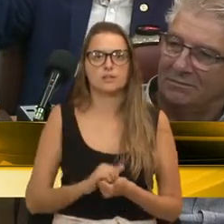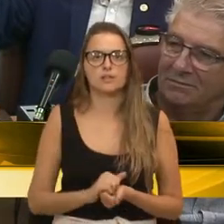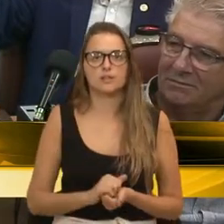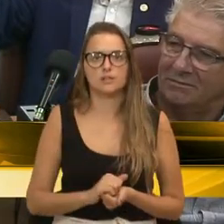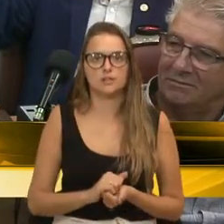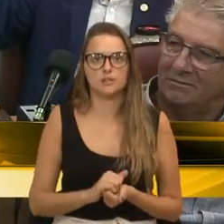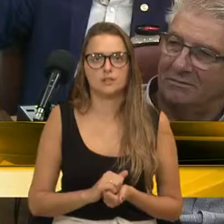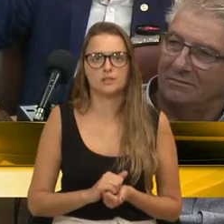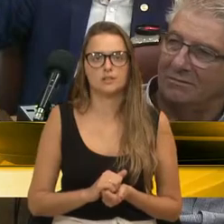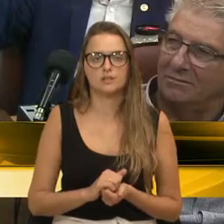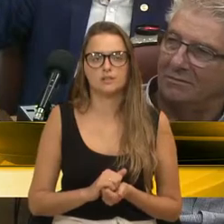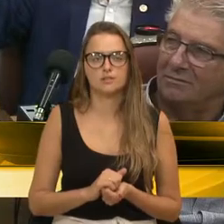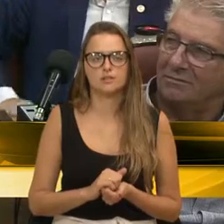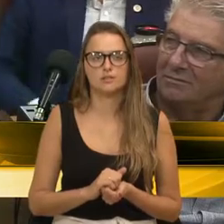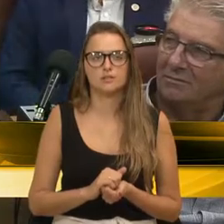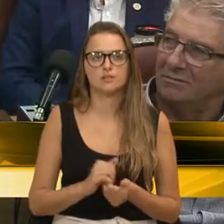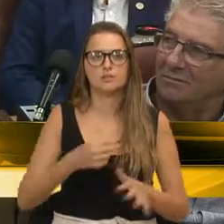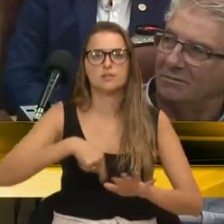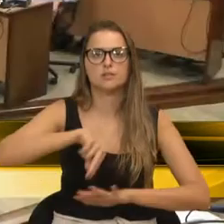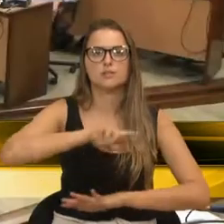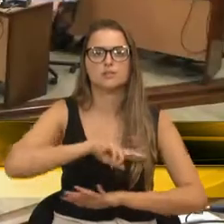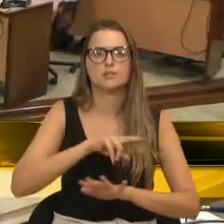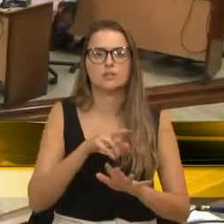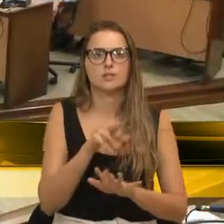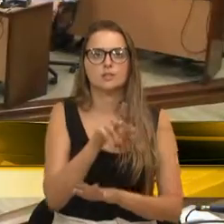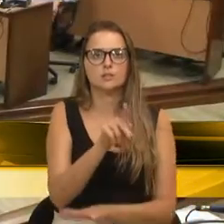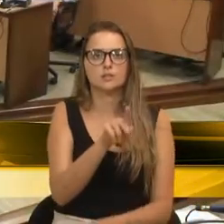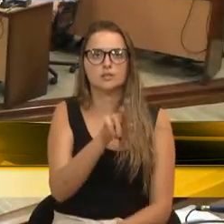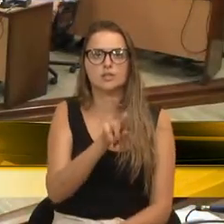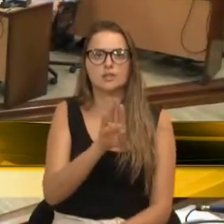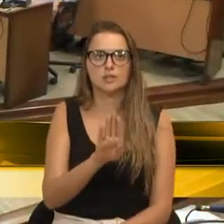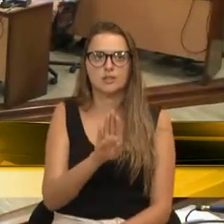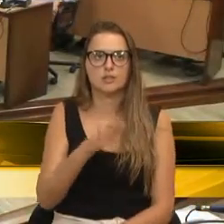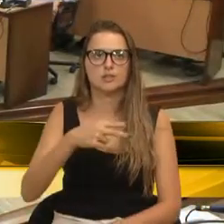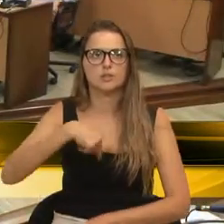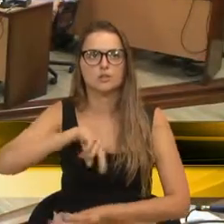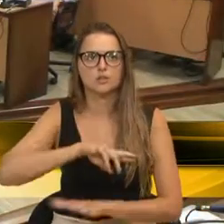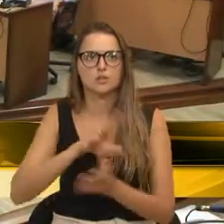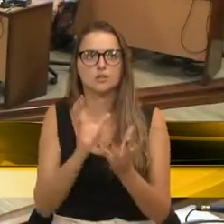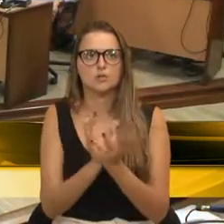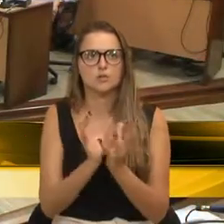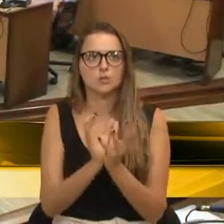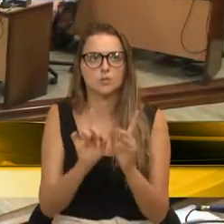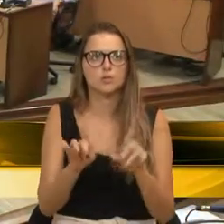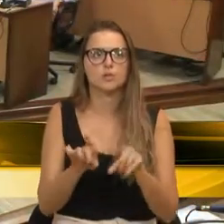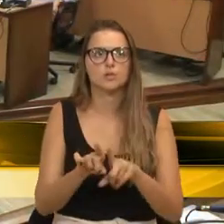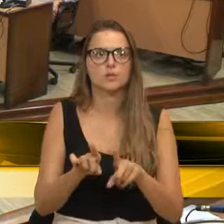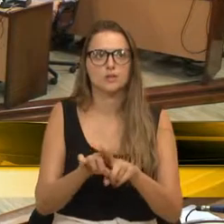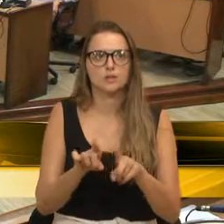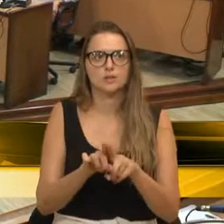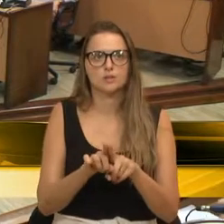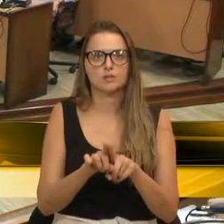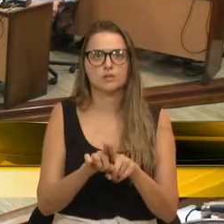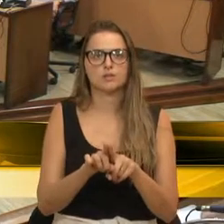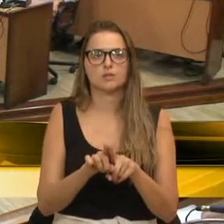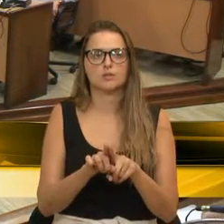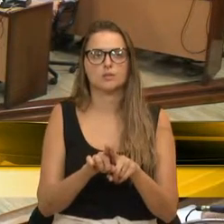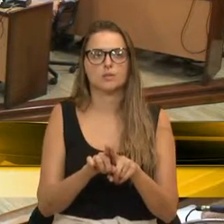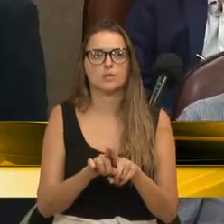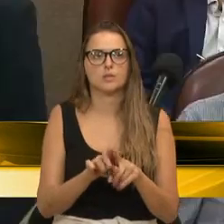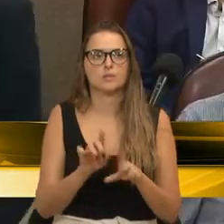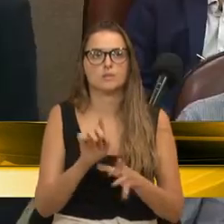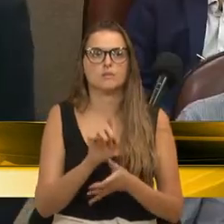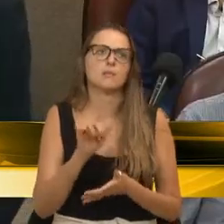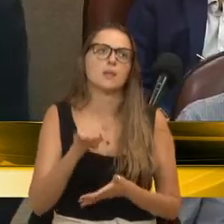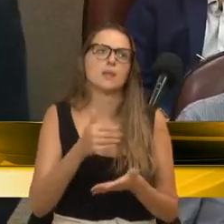nós do Partido Republicano Brasileiro, a nossa bancada também pede a gentileza a todas as bancadas